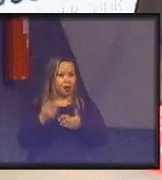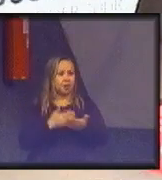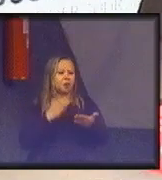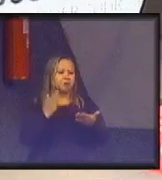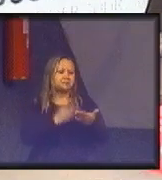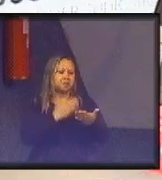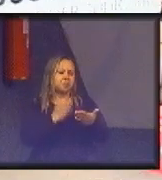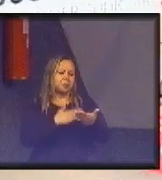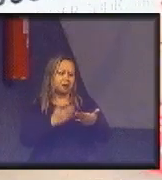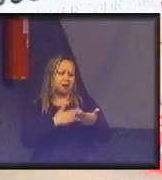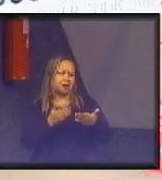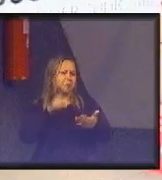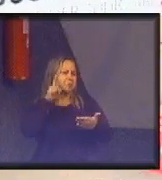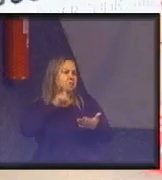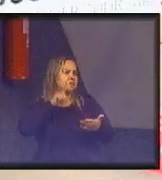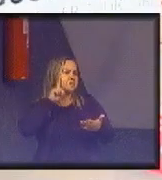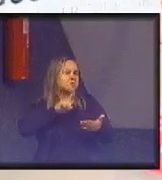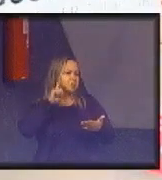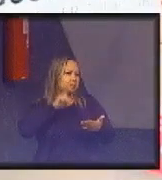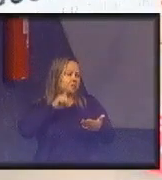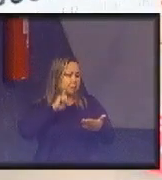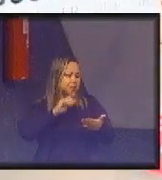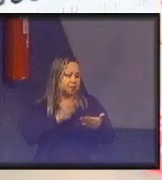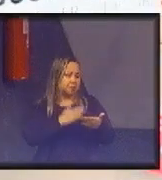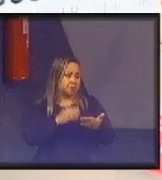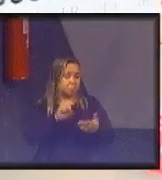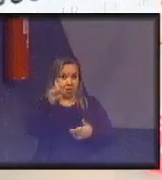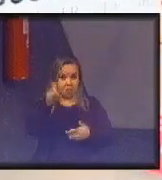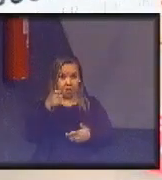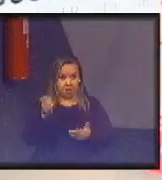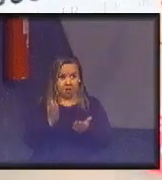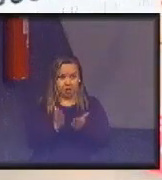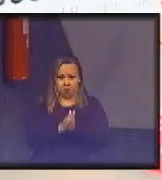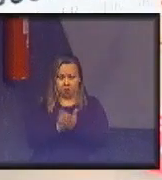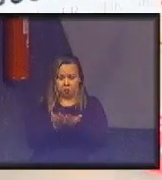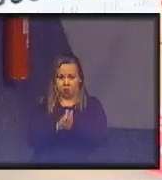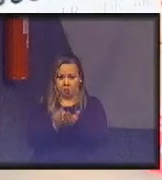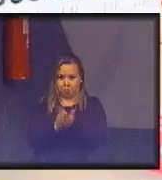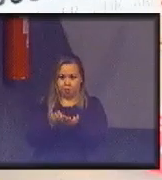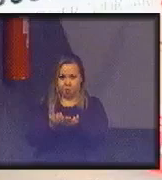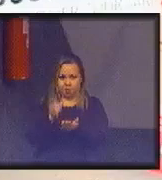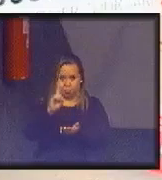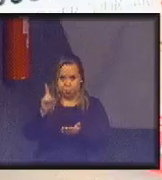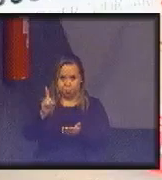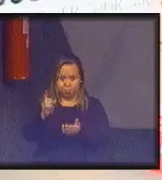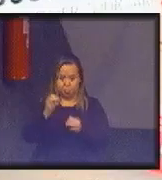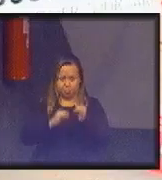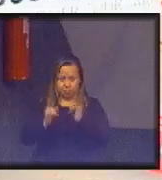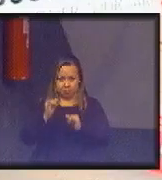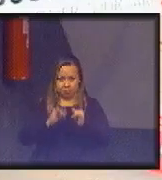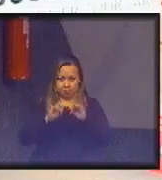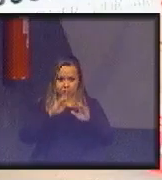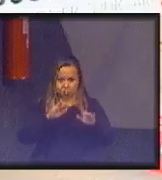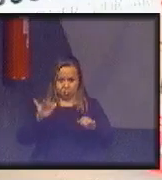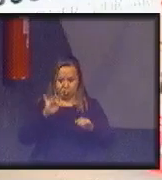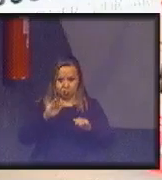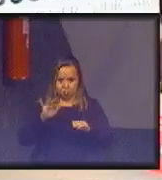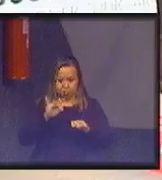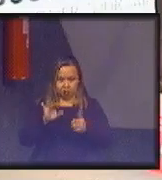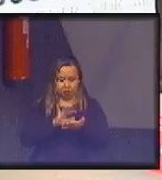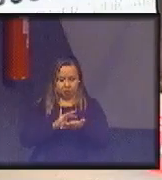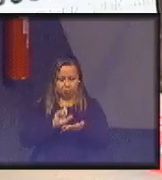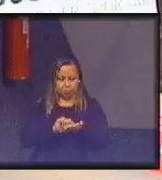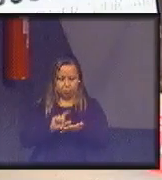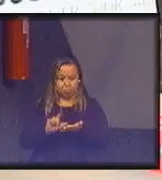norte-americana Wired, que é uma bíblia dos negócios digitais, vocês vão ver em outubro de 2018